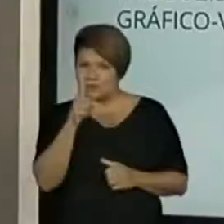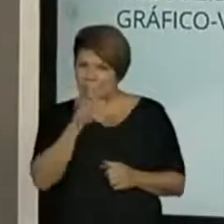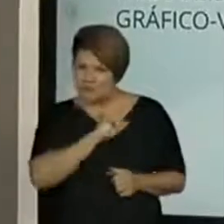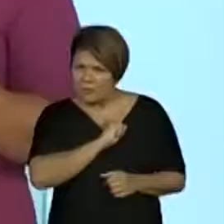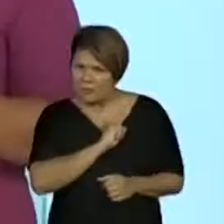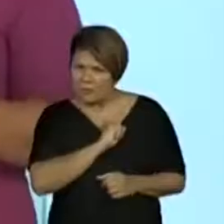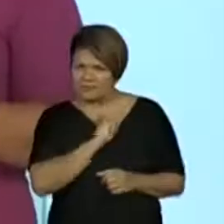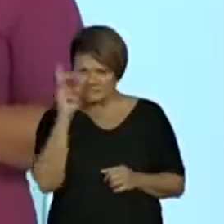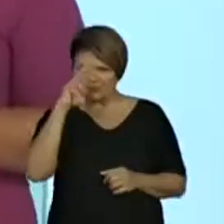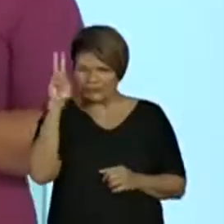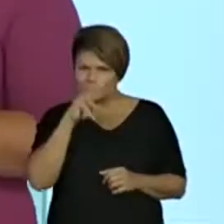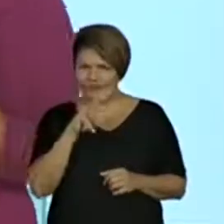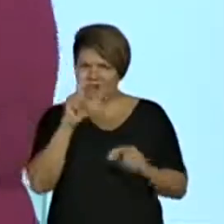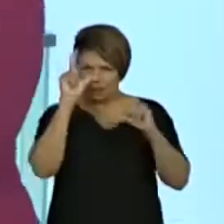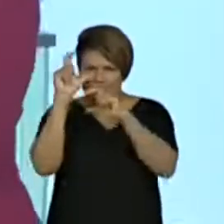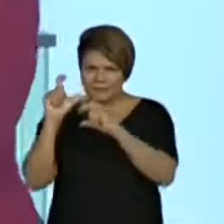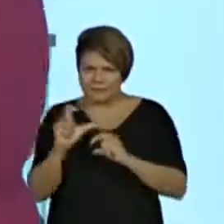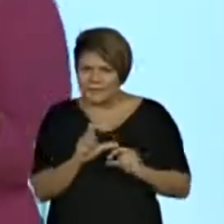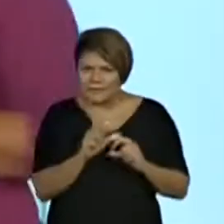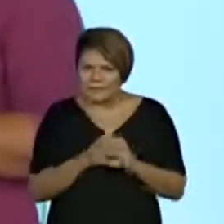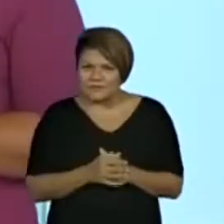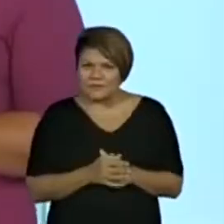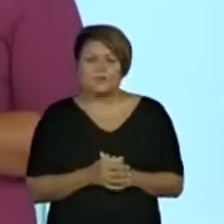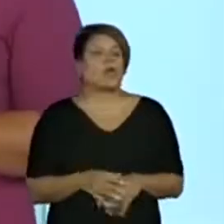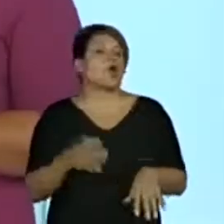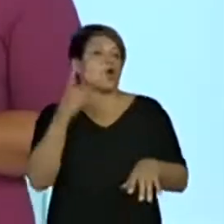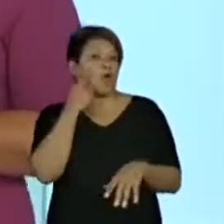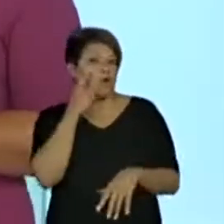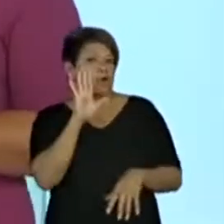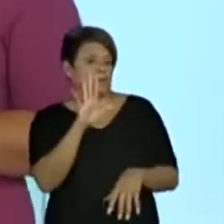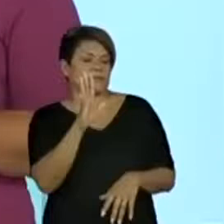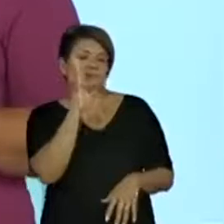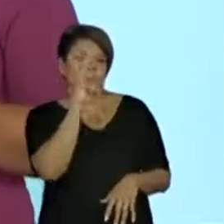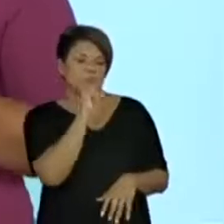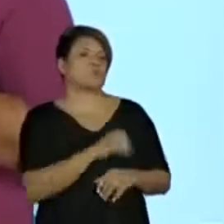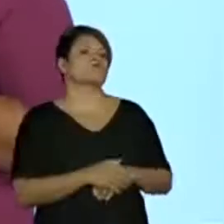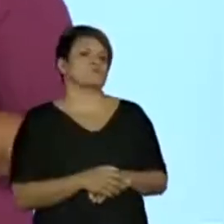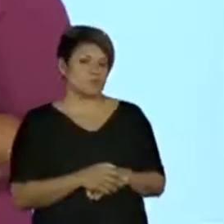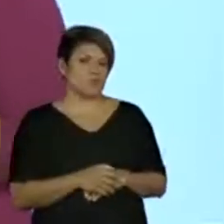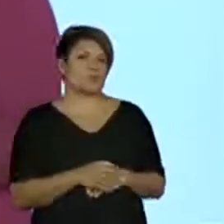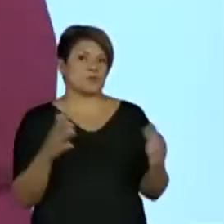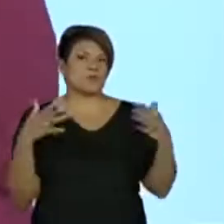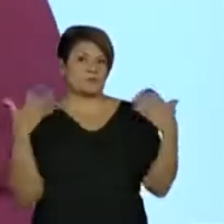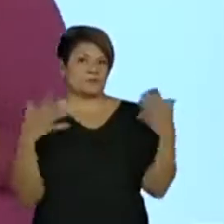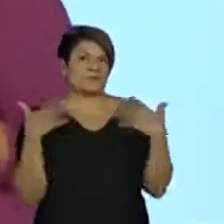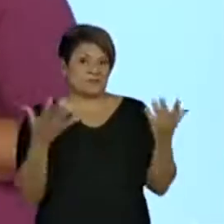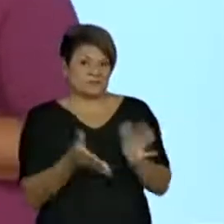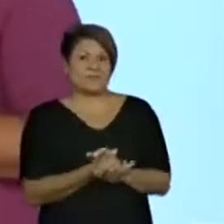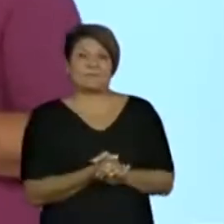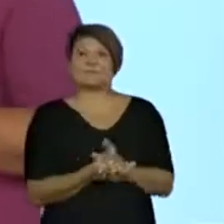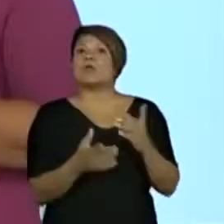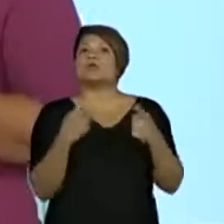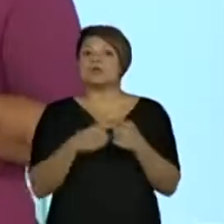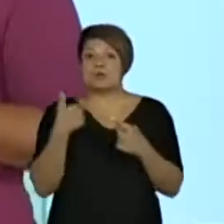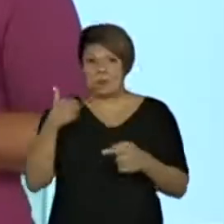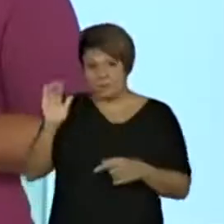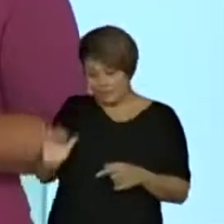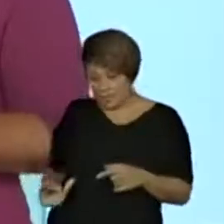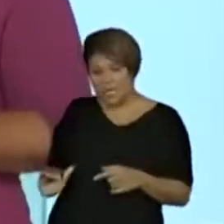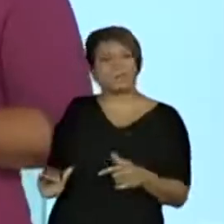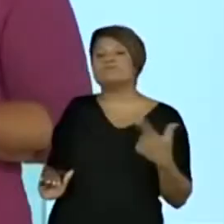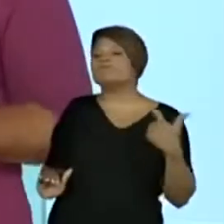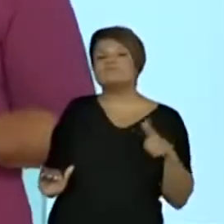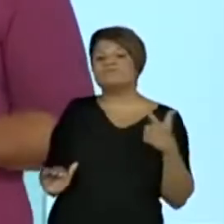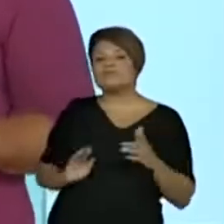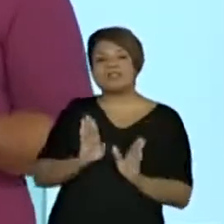quadrinhos? Olha, professora Kelly, demorou para eu me cantar com as histórias em quadrinhos. Quando eu era pequena, não tinha acesso. Então, eu não tinha